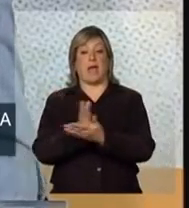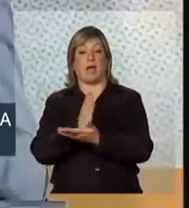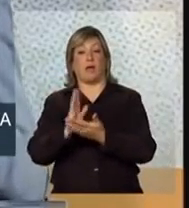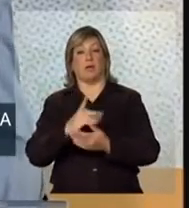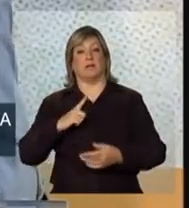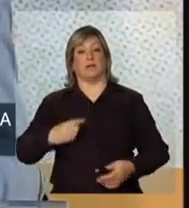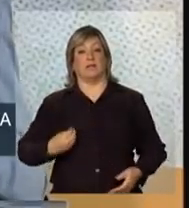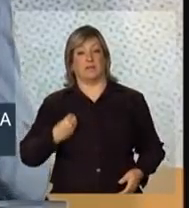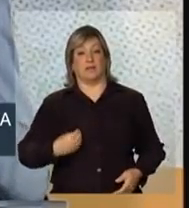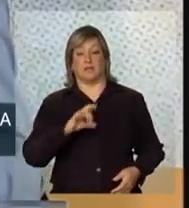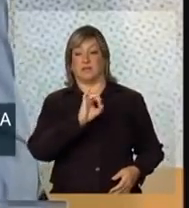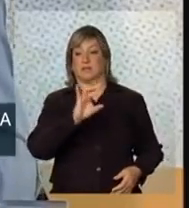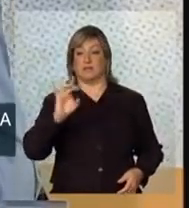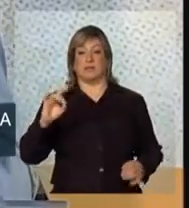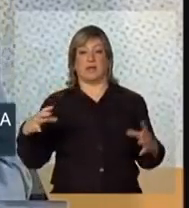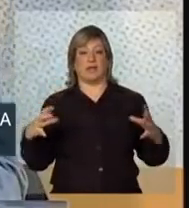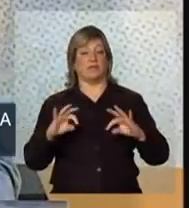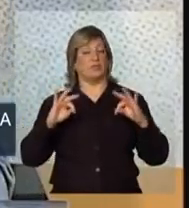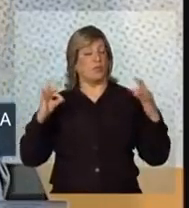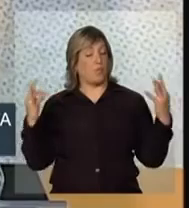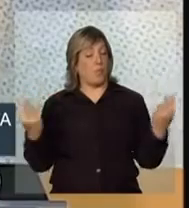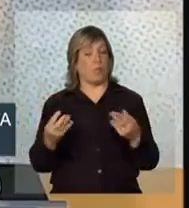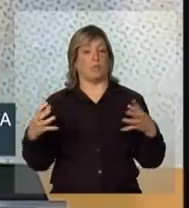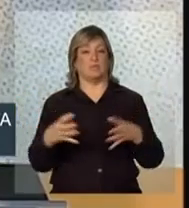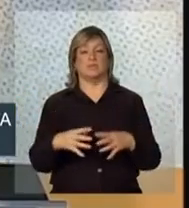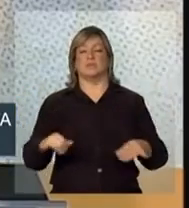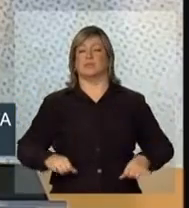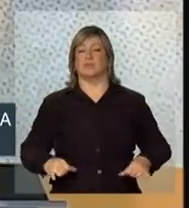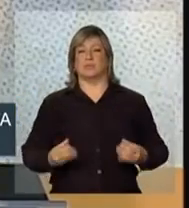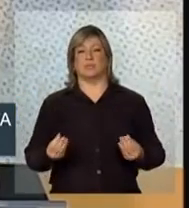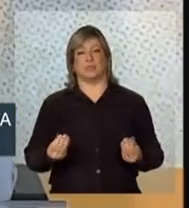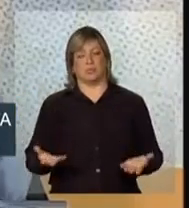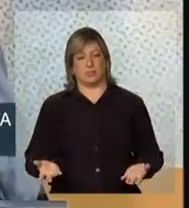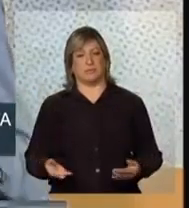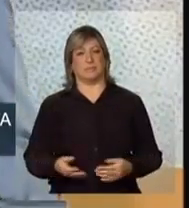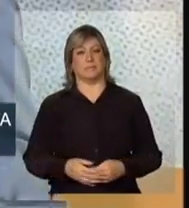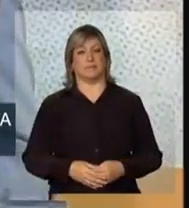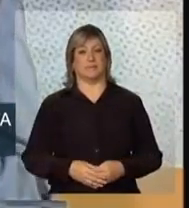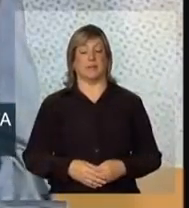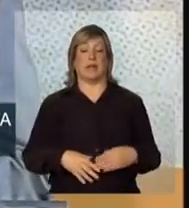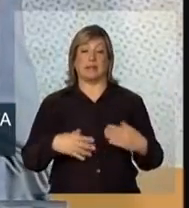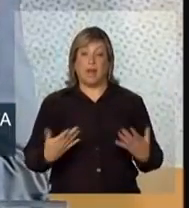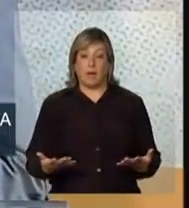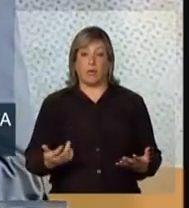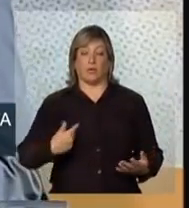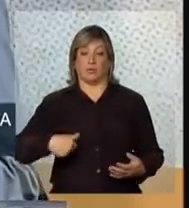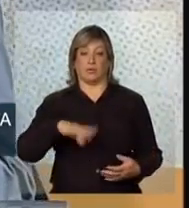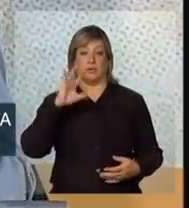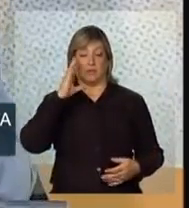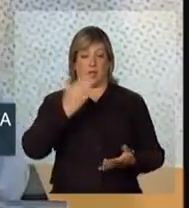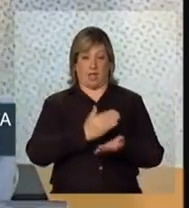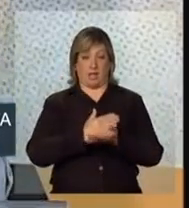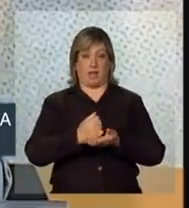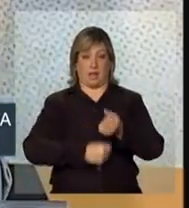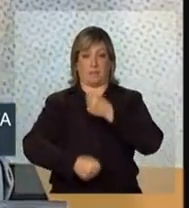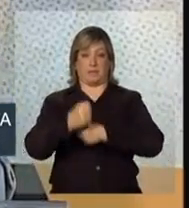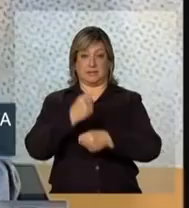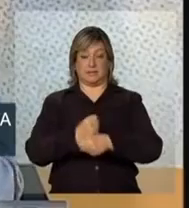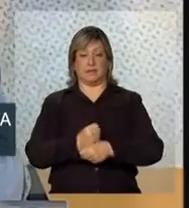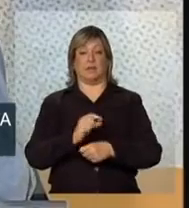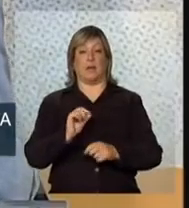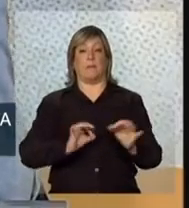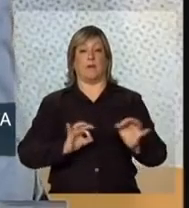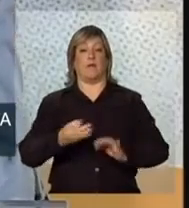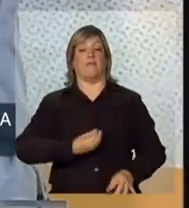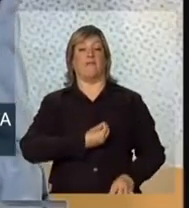impacto individual na família e na comunidade é extremamente importante. E uma das ações que iniciamos ano passado é o projeto Vida no Trânsito.